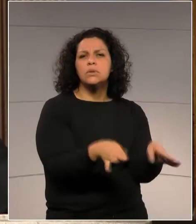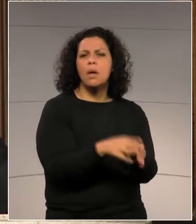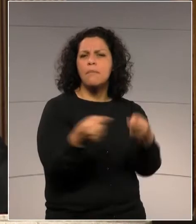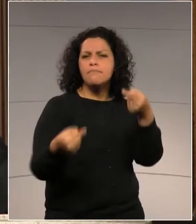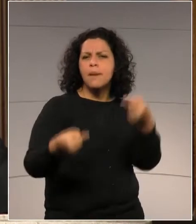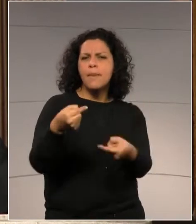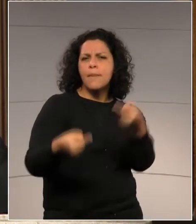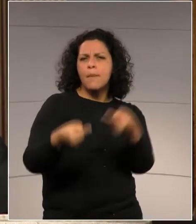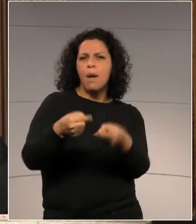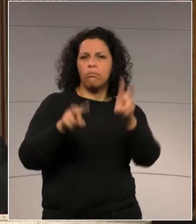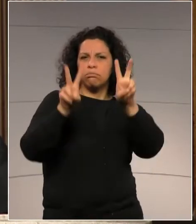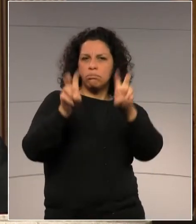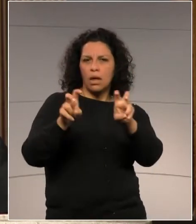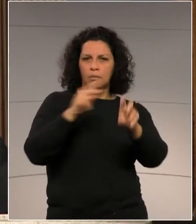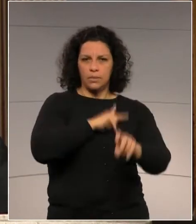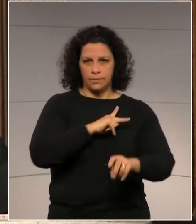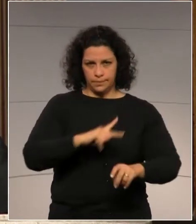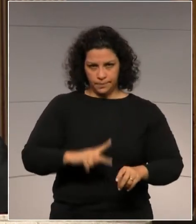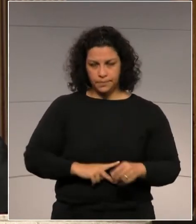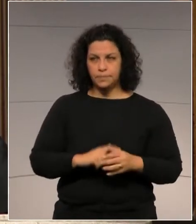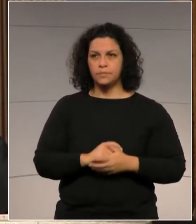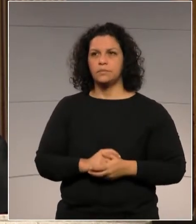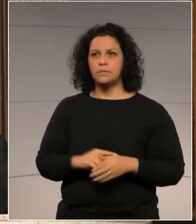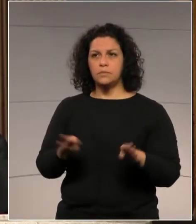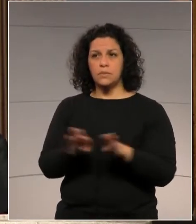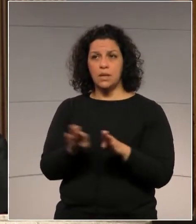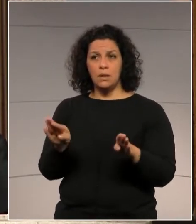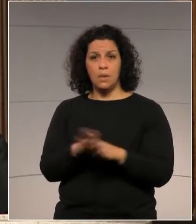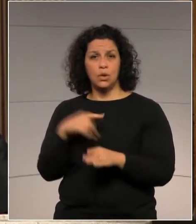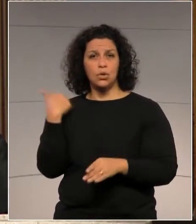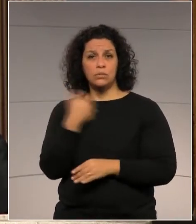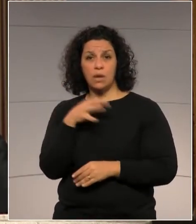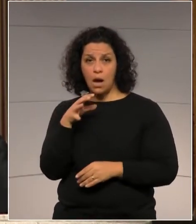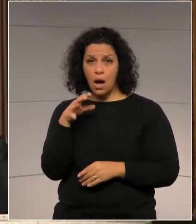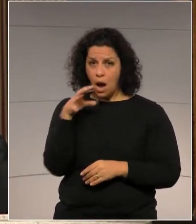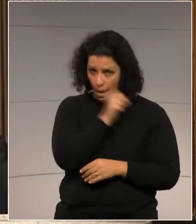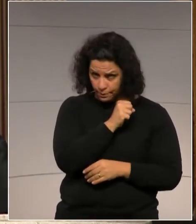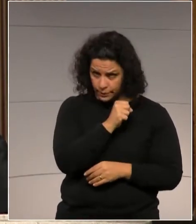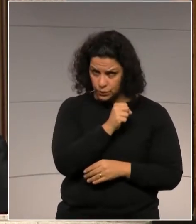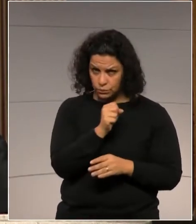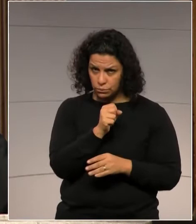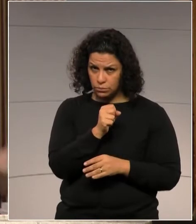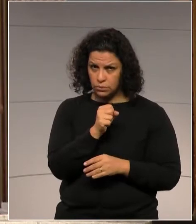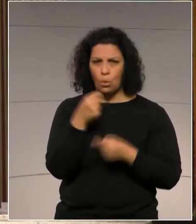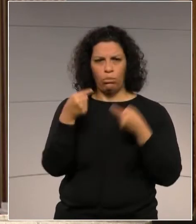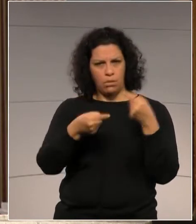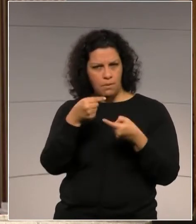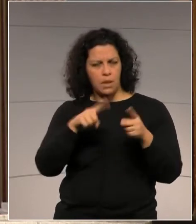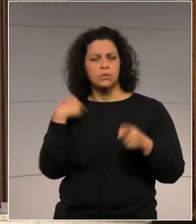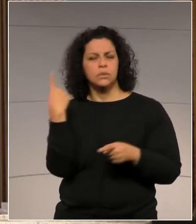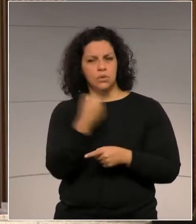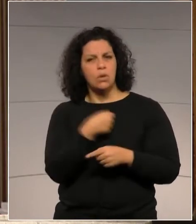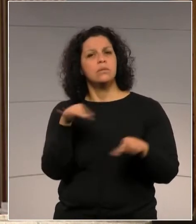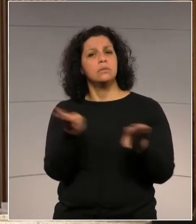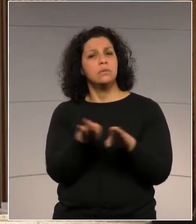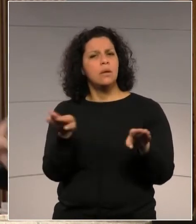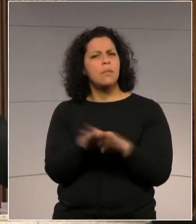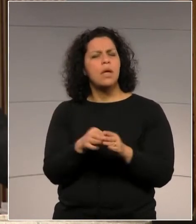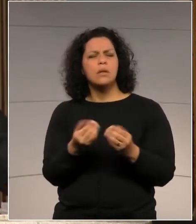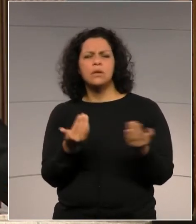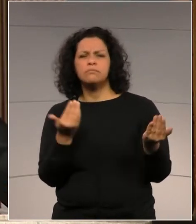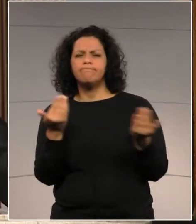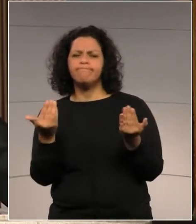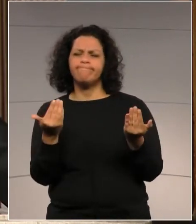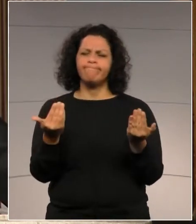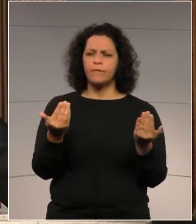Debatemos o tema, presidente. Quão rápido tenha sido o debate, mas votamos de acordo com nossas